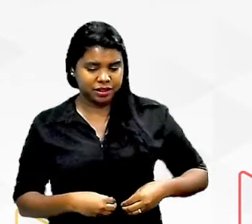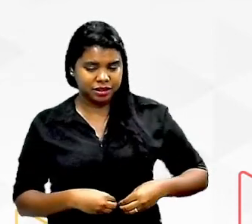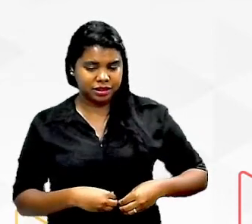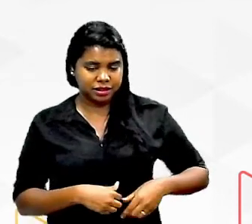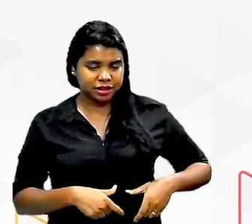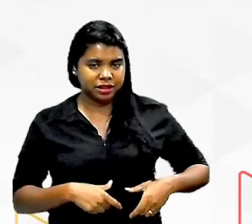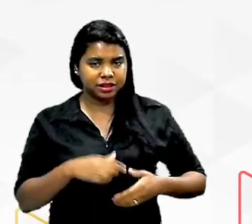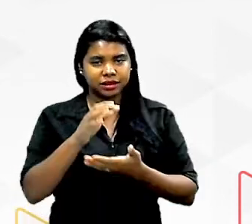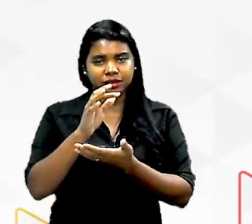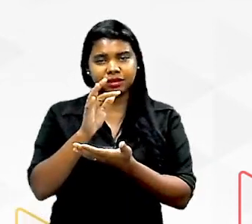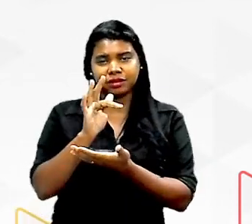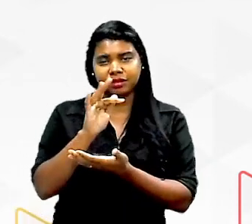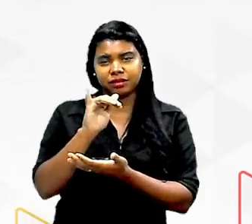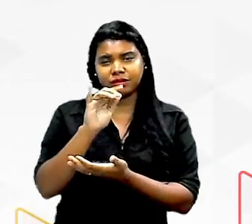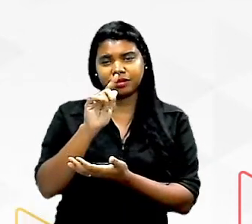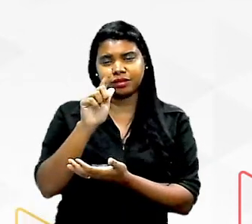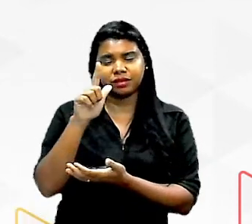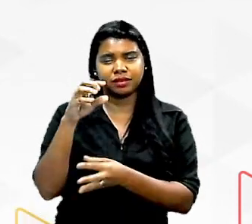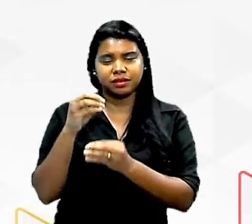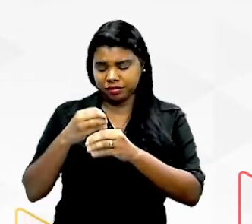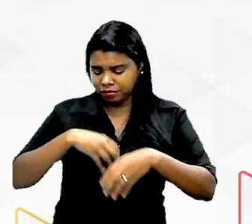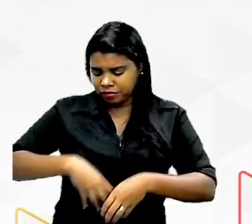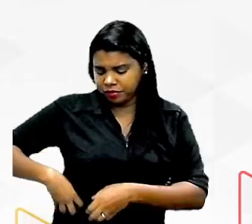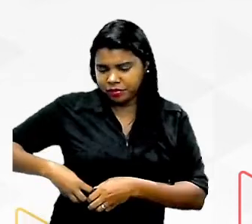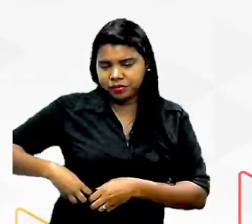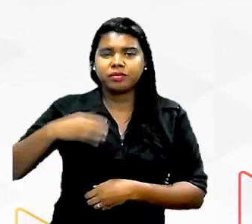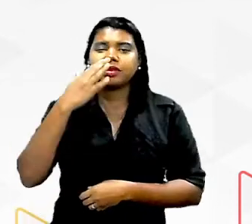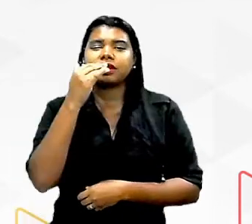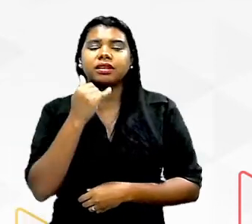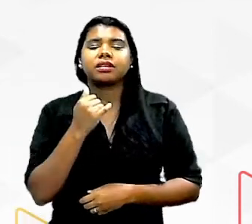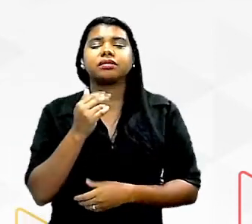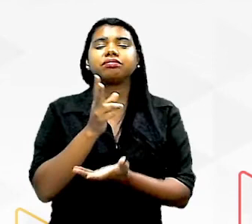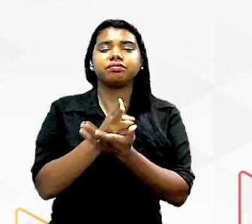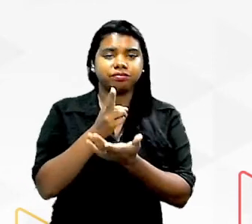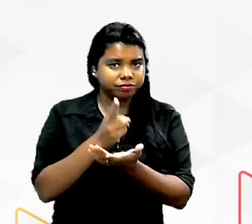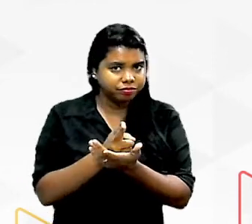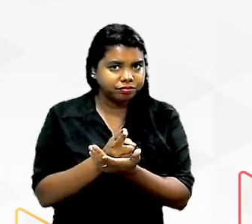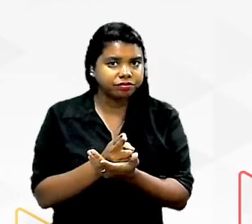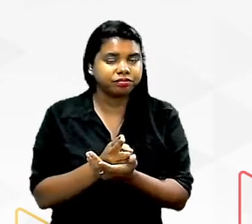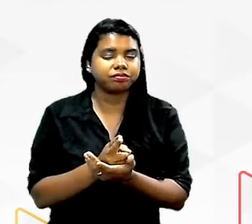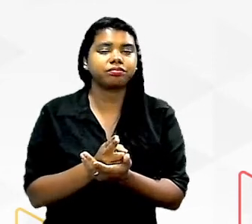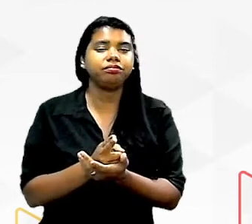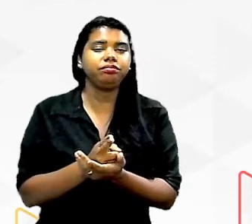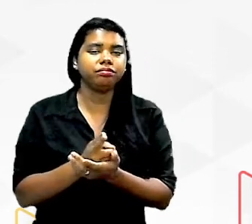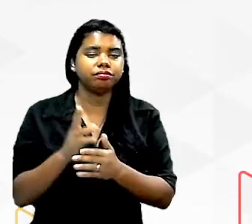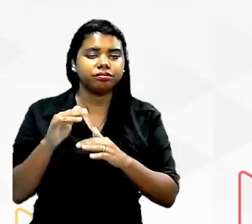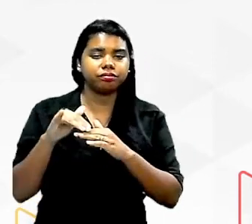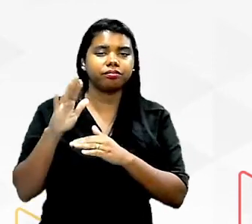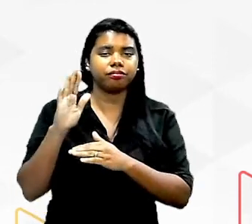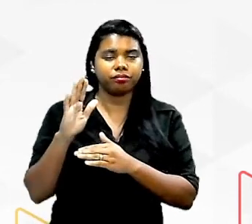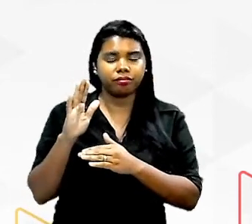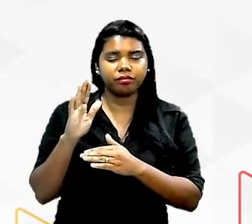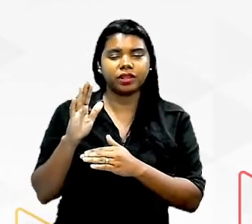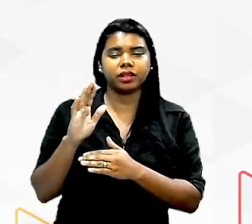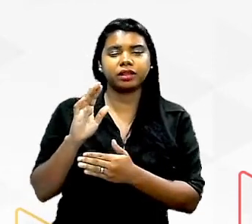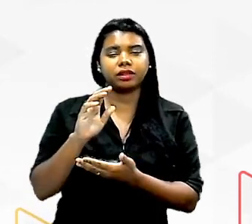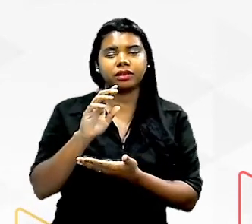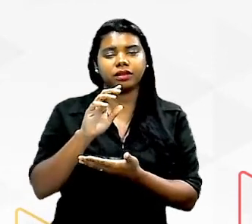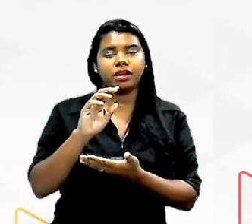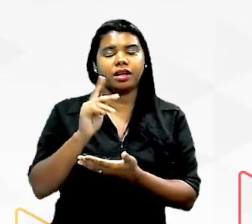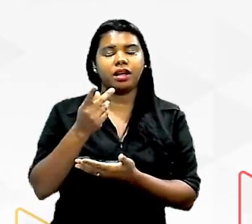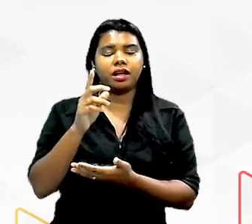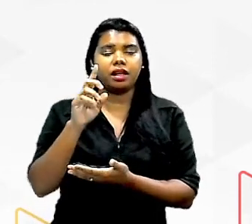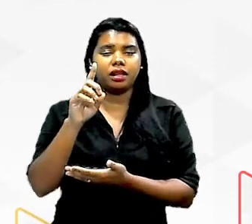por isso o nosso esforço dietético na nossa alimentação é sempre aumentar a quantidade de colesterol HDL